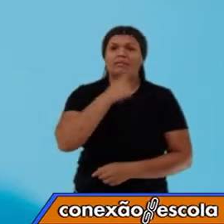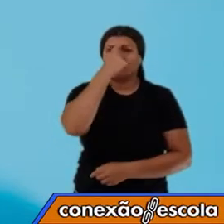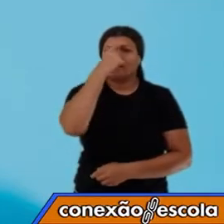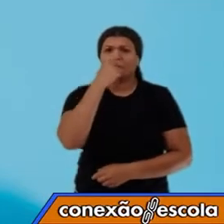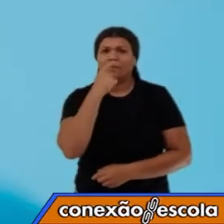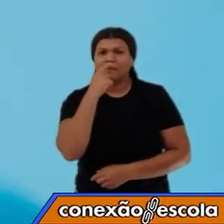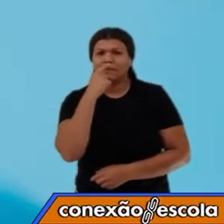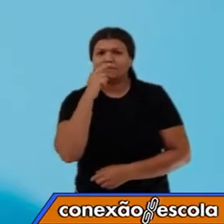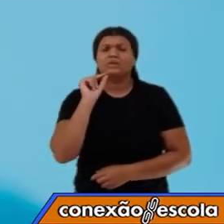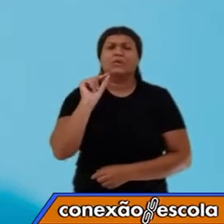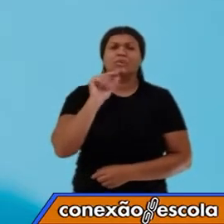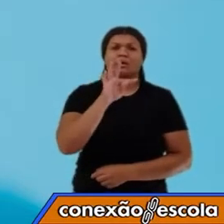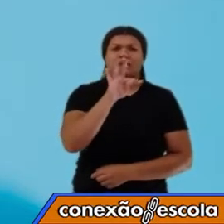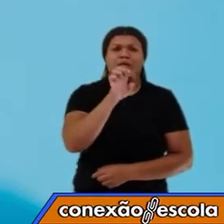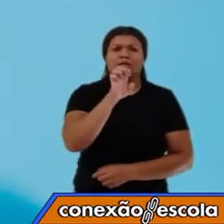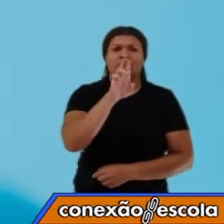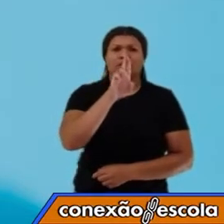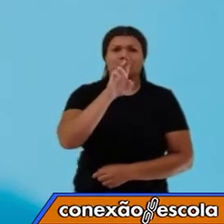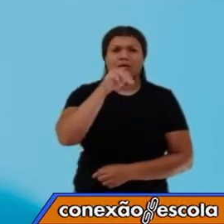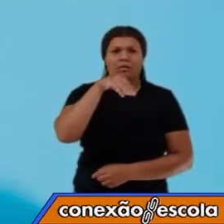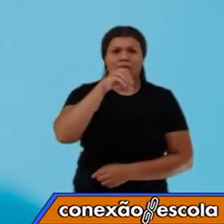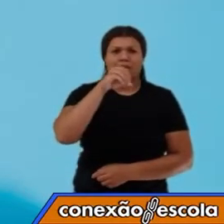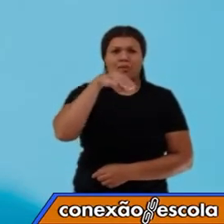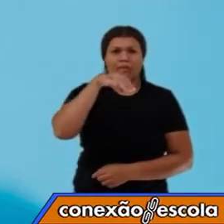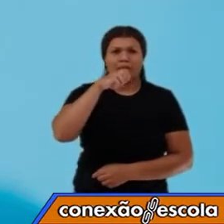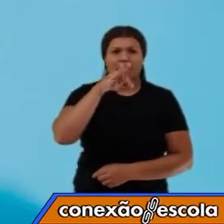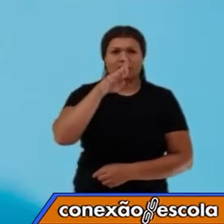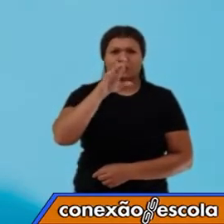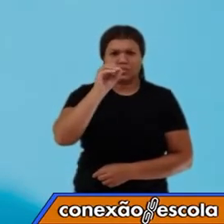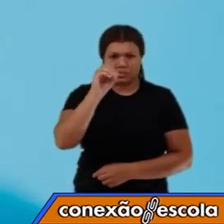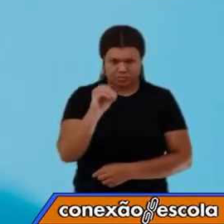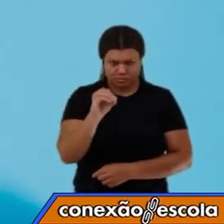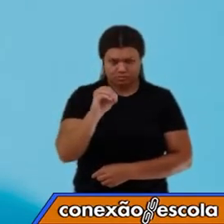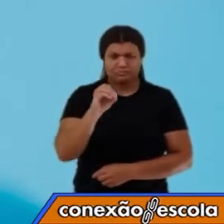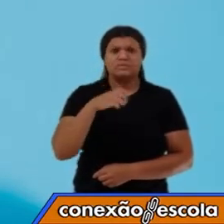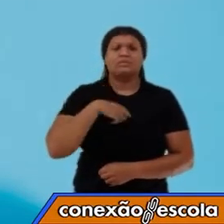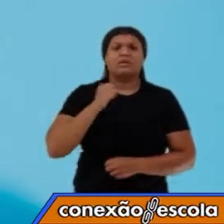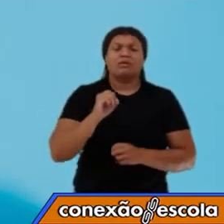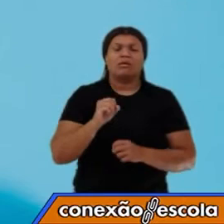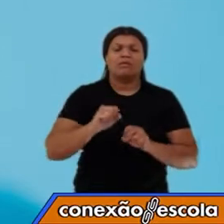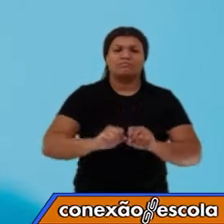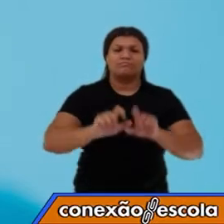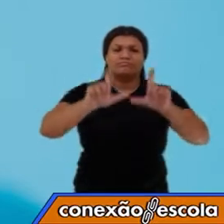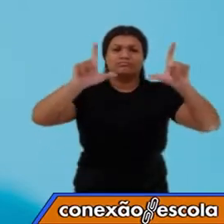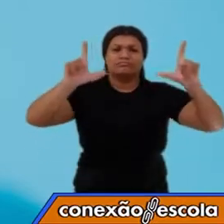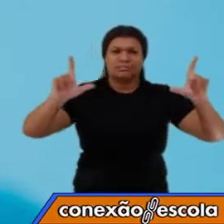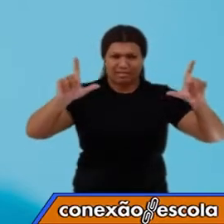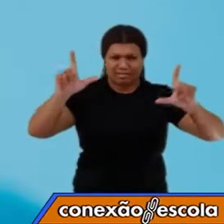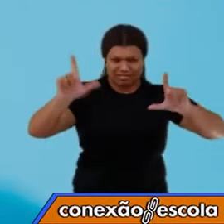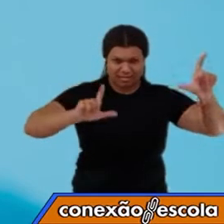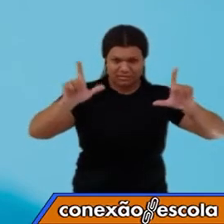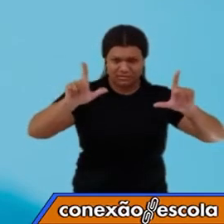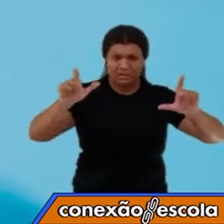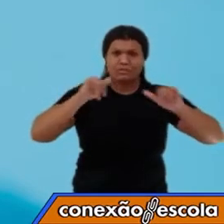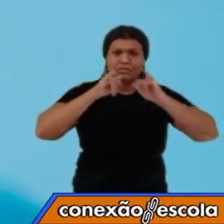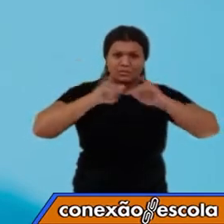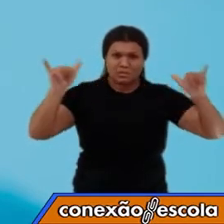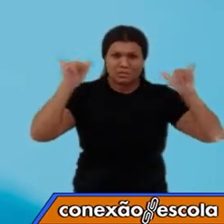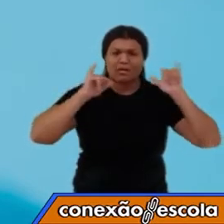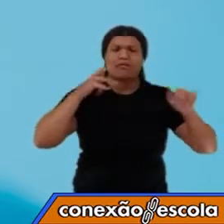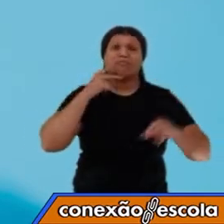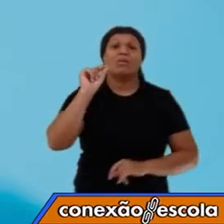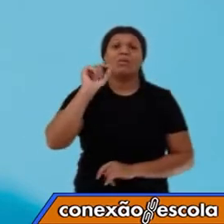termômetro. Quando nós ligamos ali em um telejornal, tem um momento da previsão do tempo, onde esses